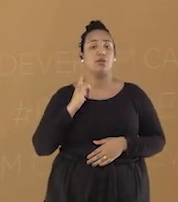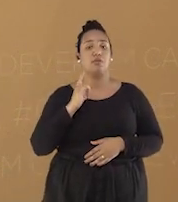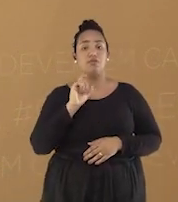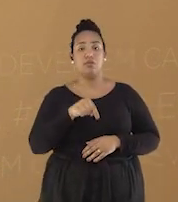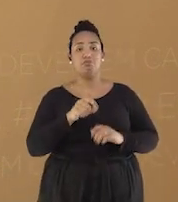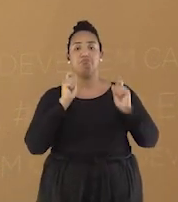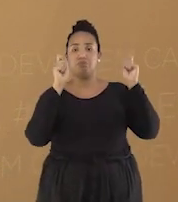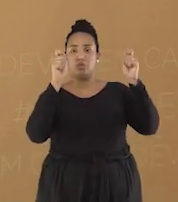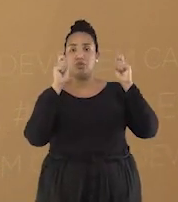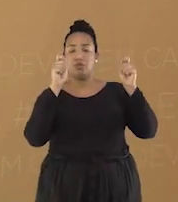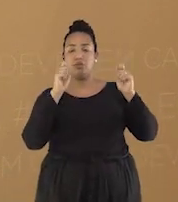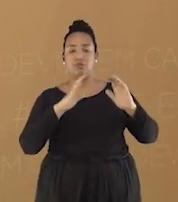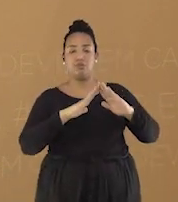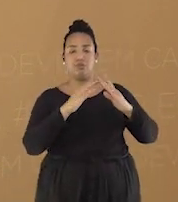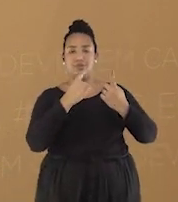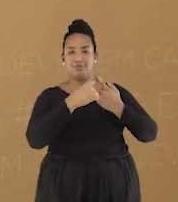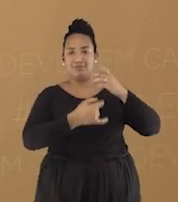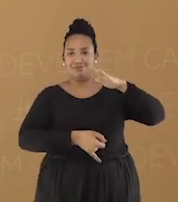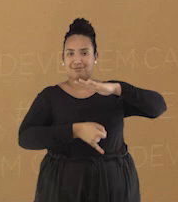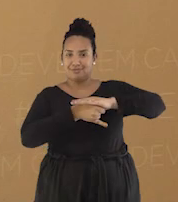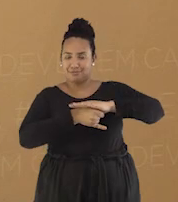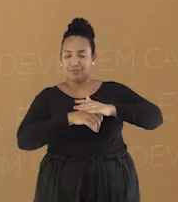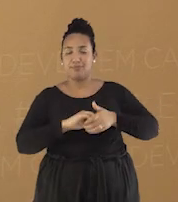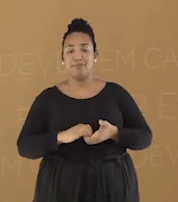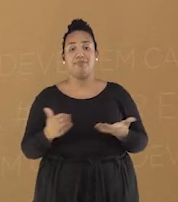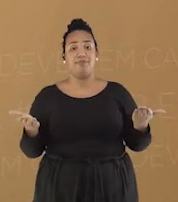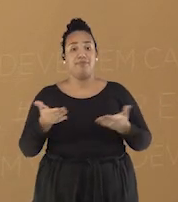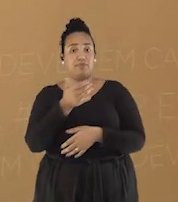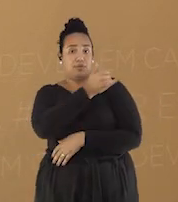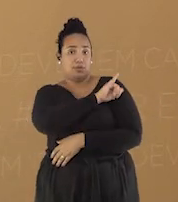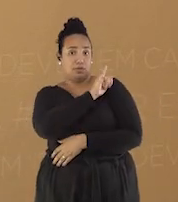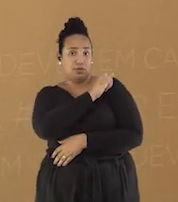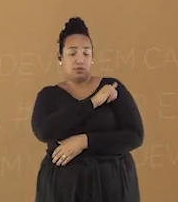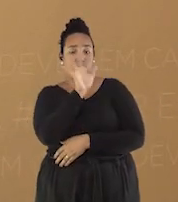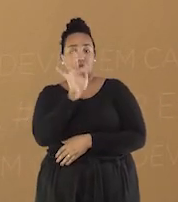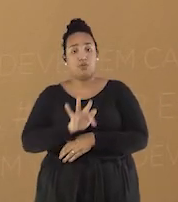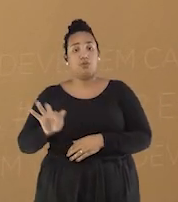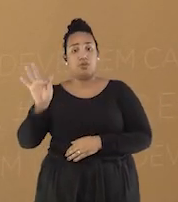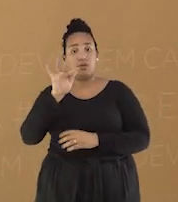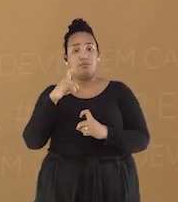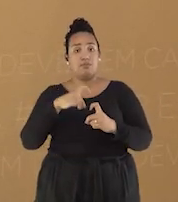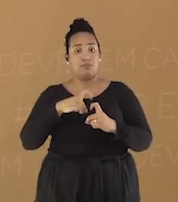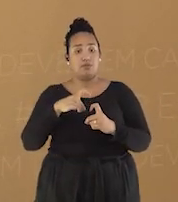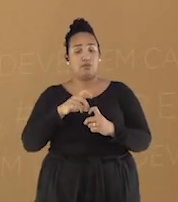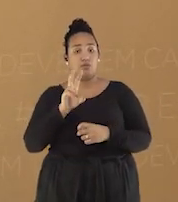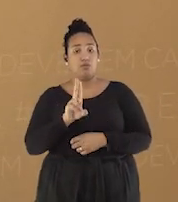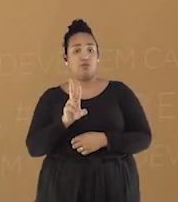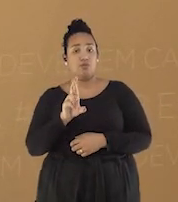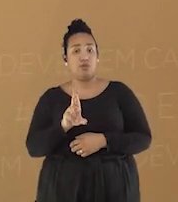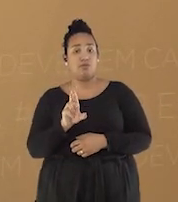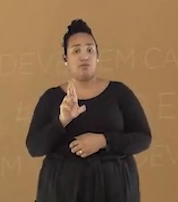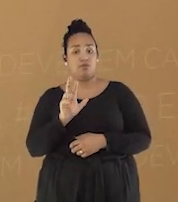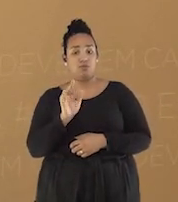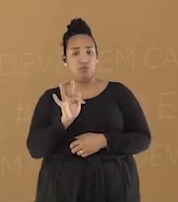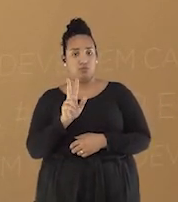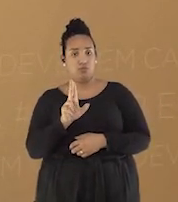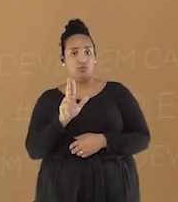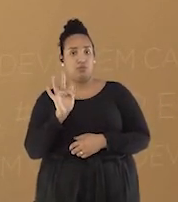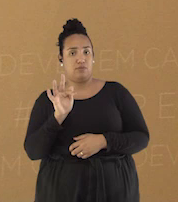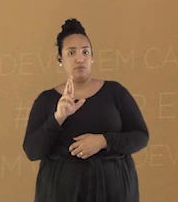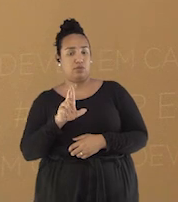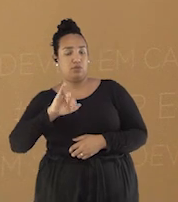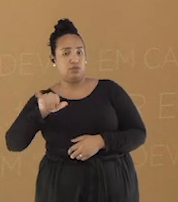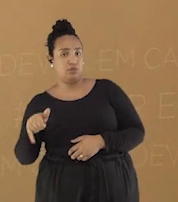Já no Rio de Janeiro, a Faculdade de Medicina da UFRJ, o governo reprimiu com violência os estudantes no